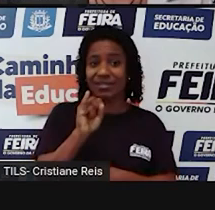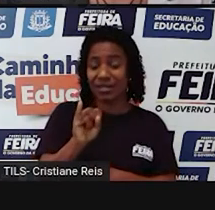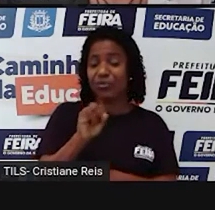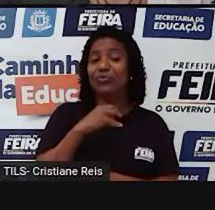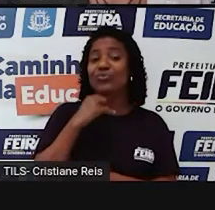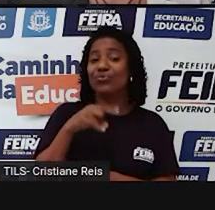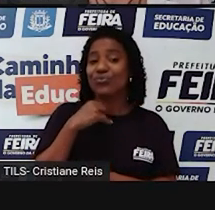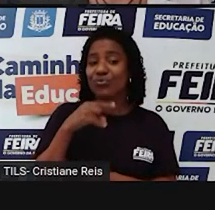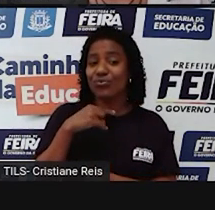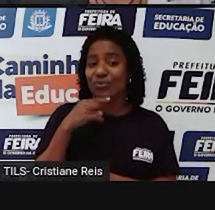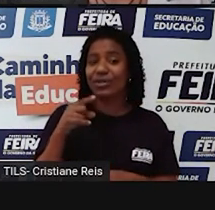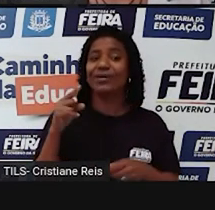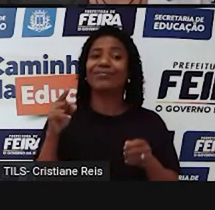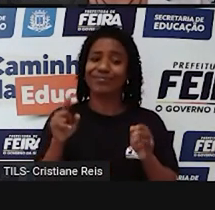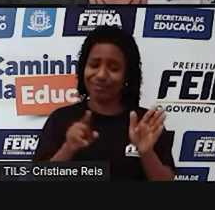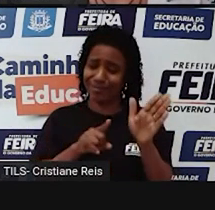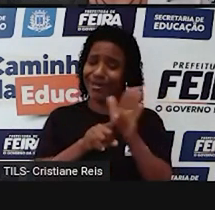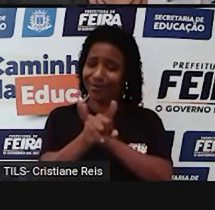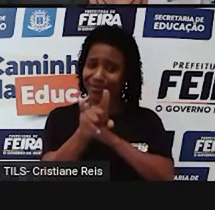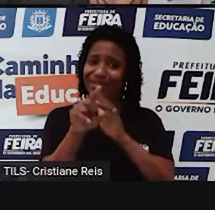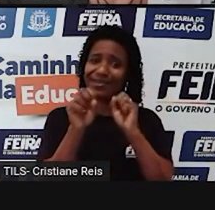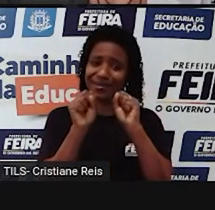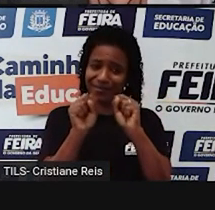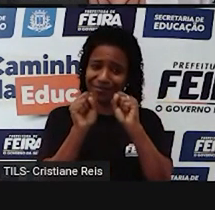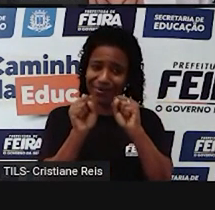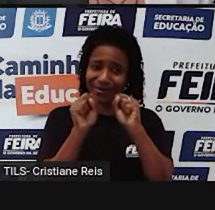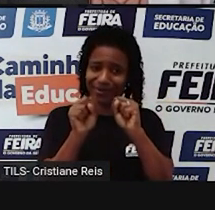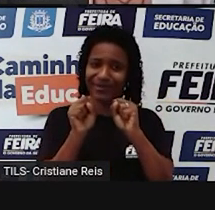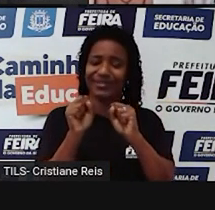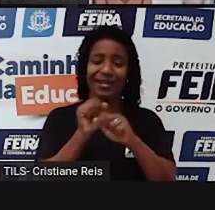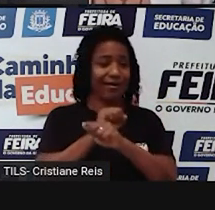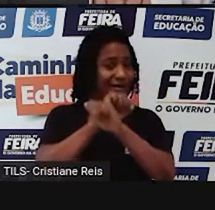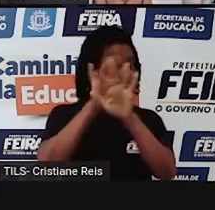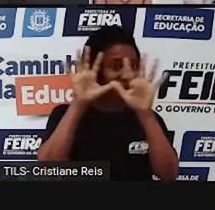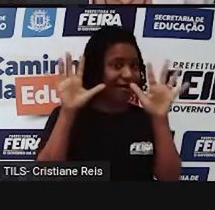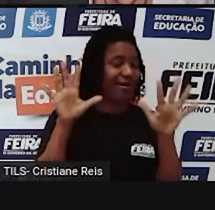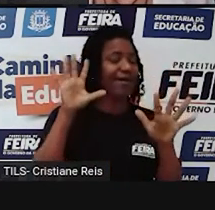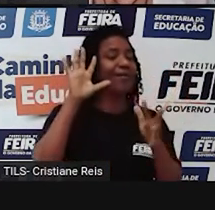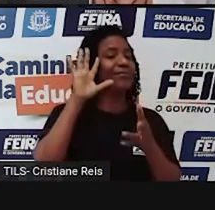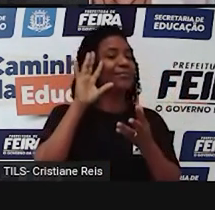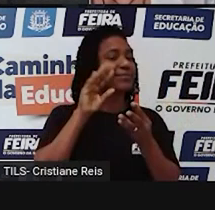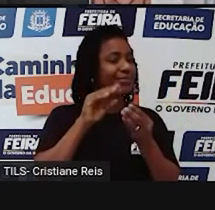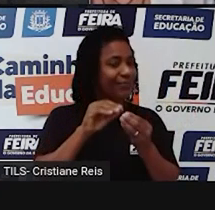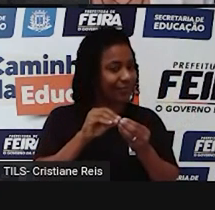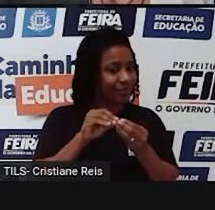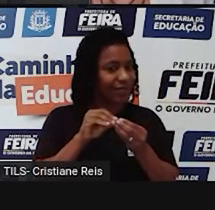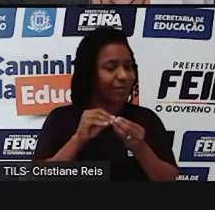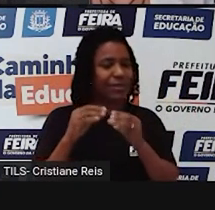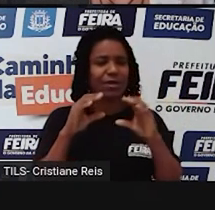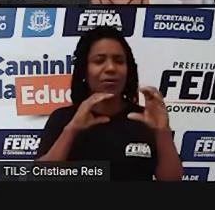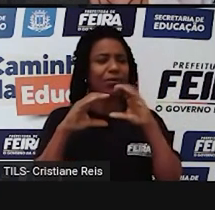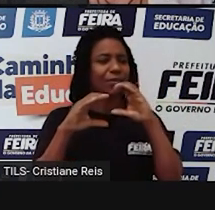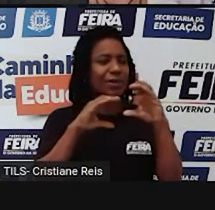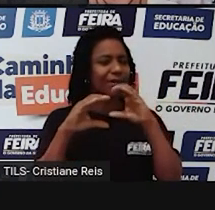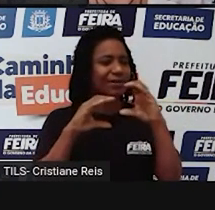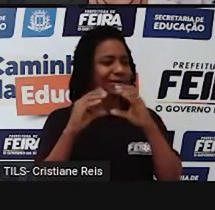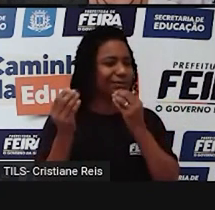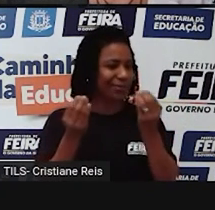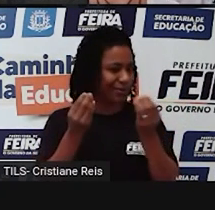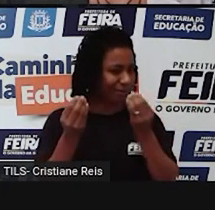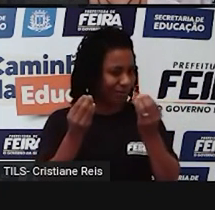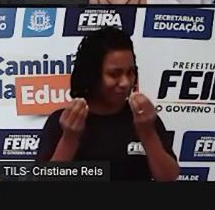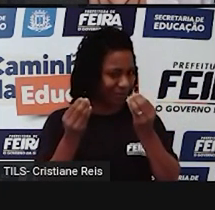pergunte também que nós vamos esclarecer e como você pode se comunicar conosco